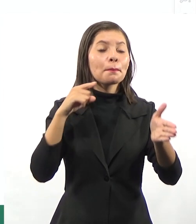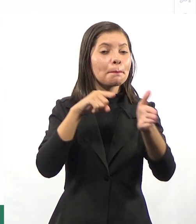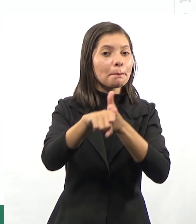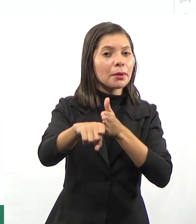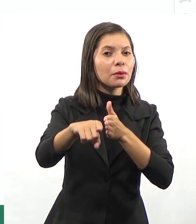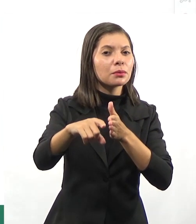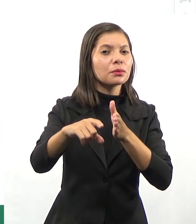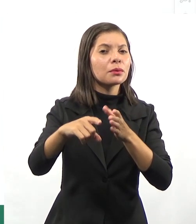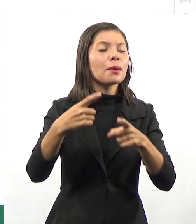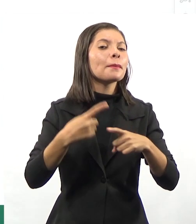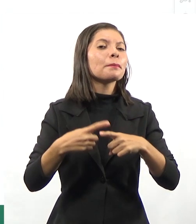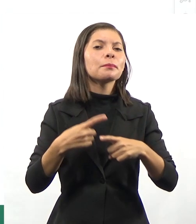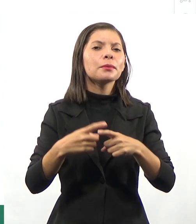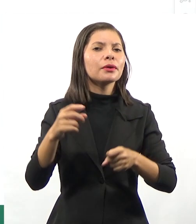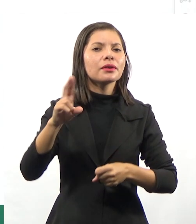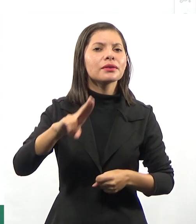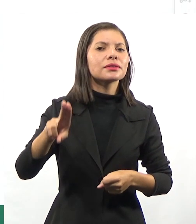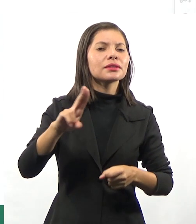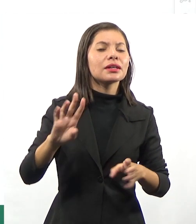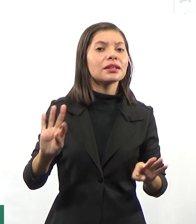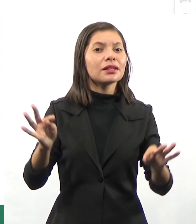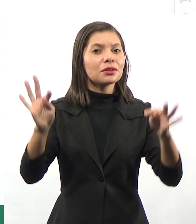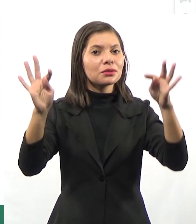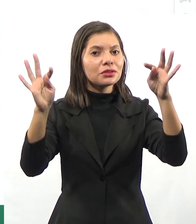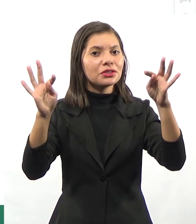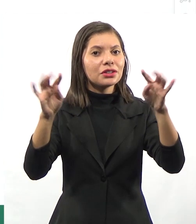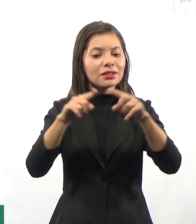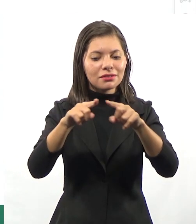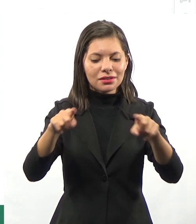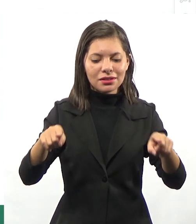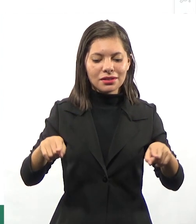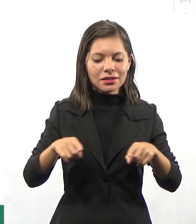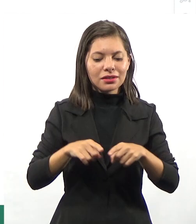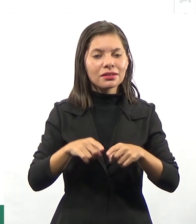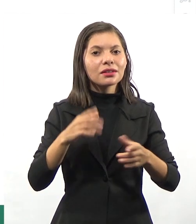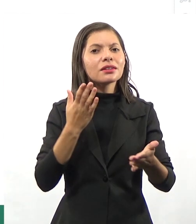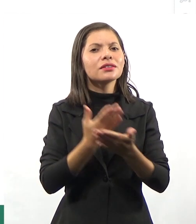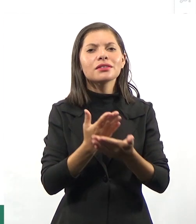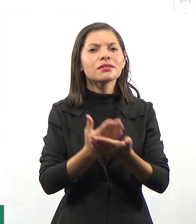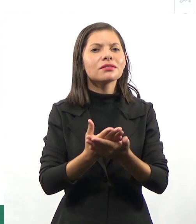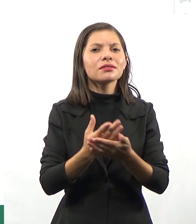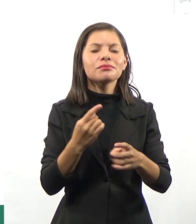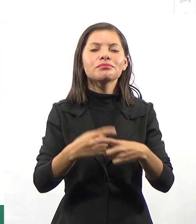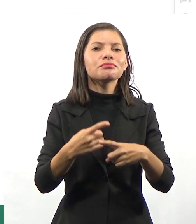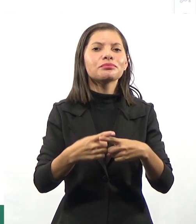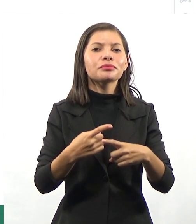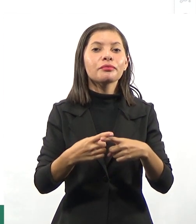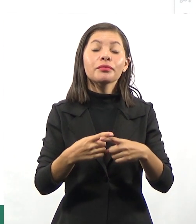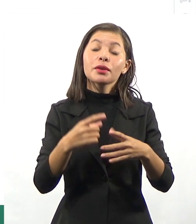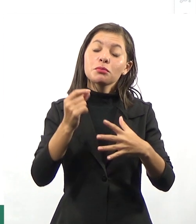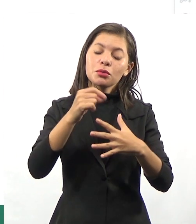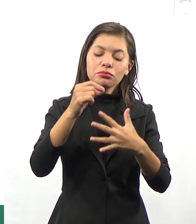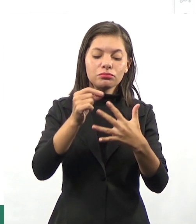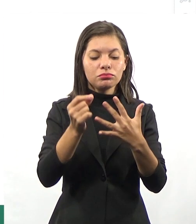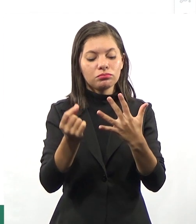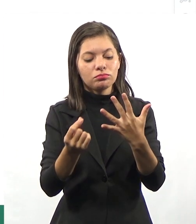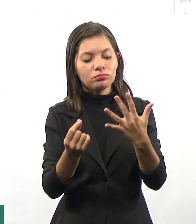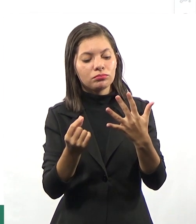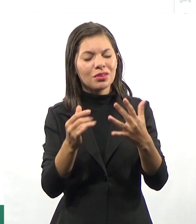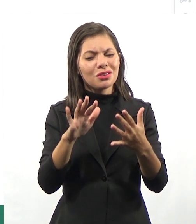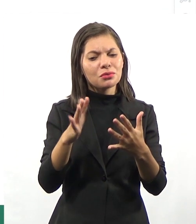eu pergunto para vocês, por que a gente vai usar essas tecnologias na sala de aula? Então a gente pode elencar algumas das possibilidades